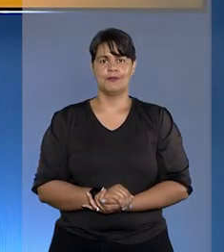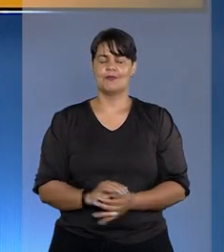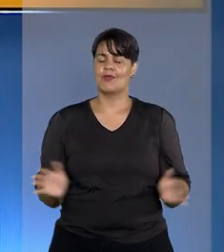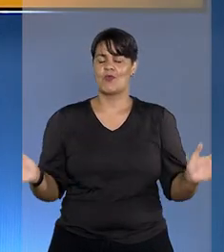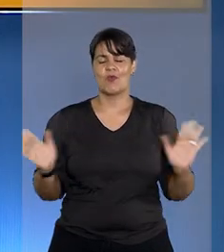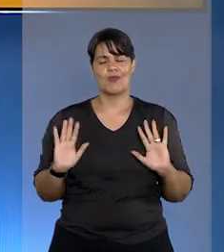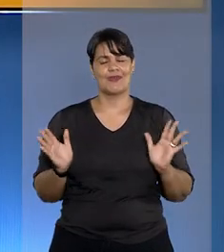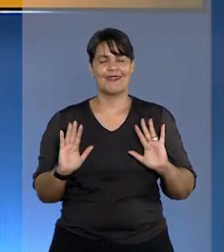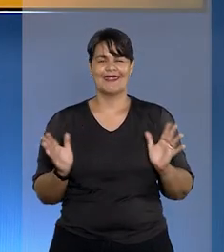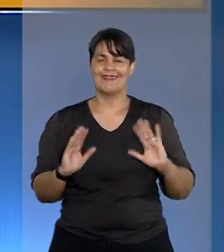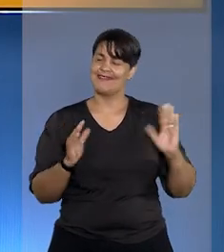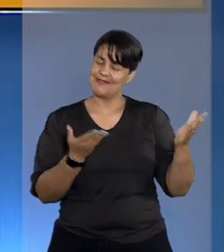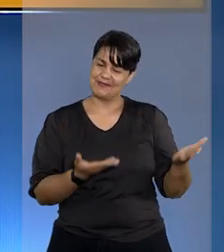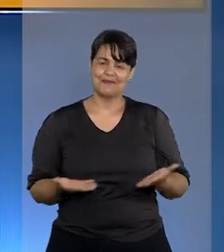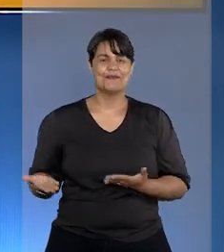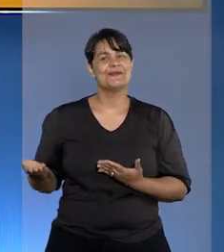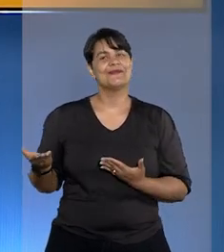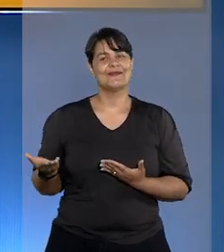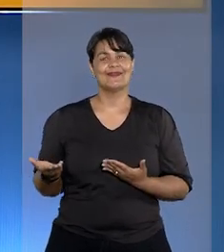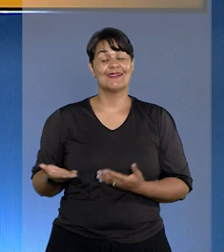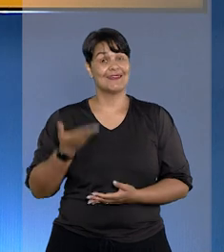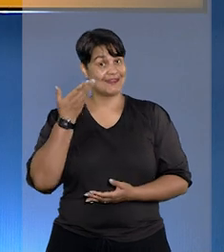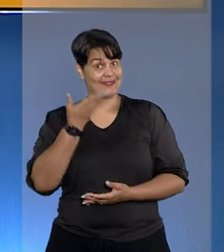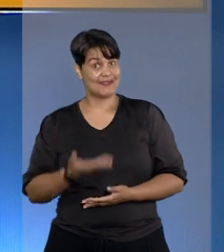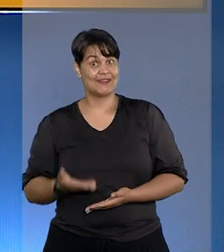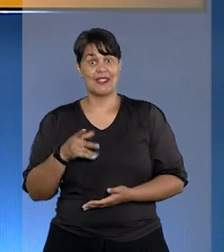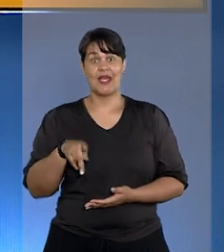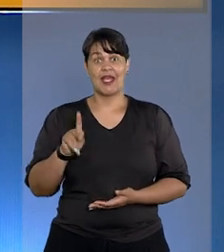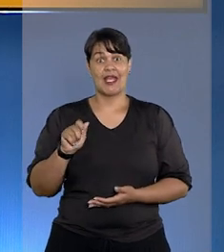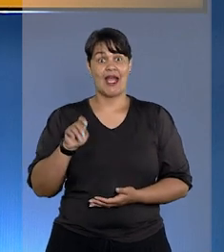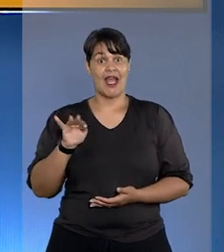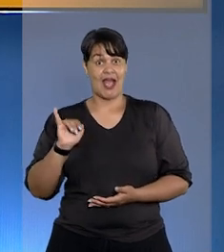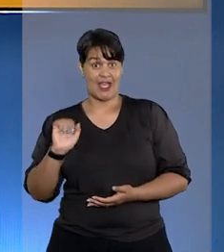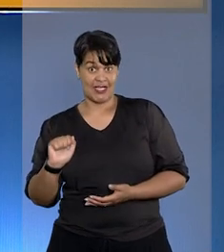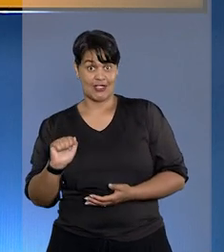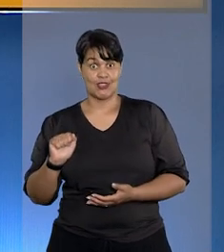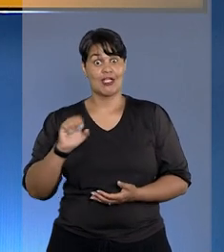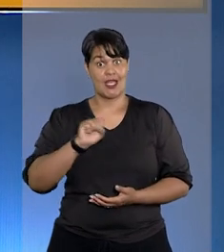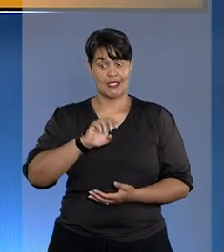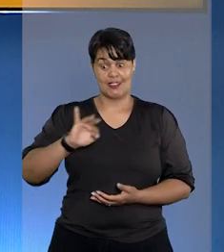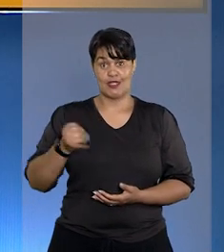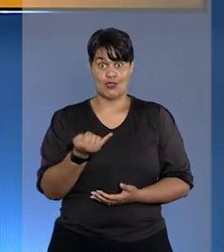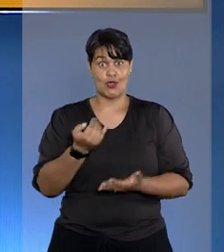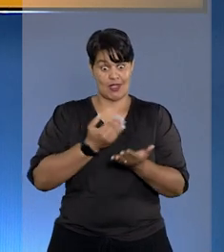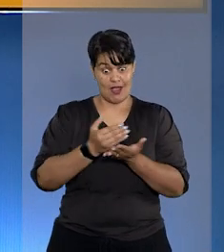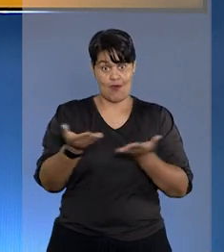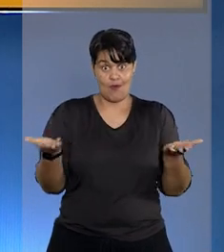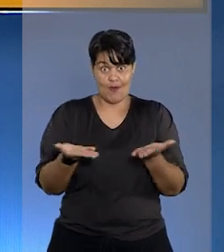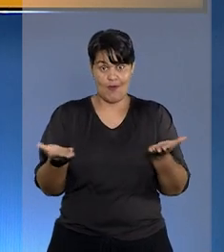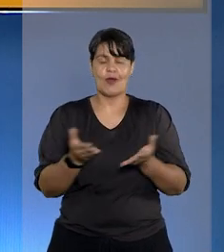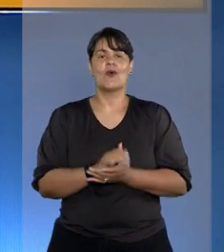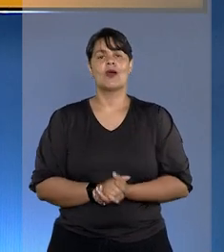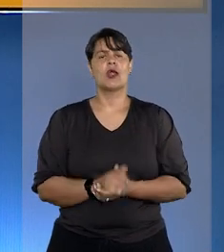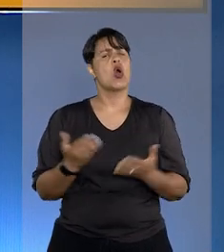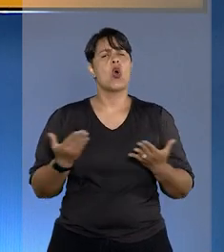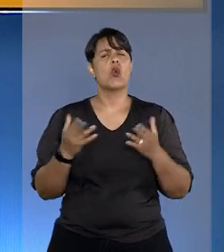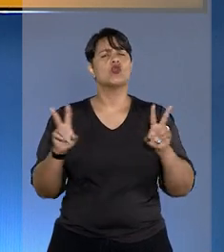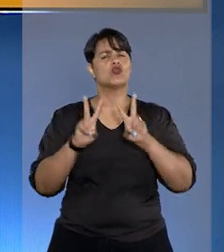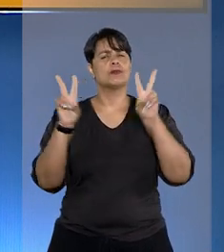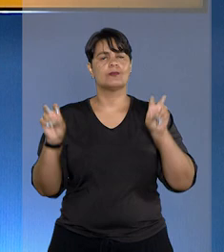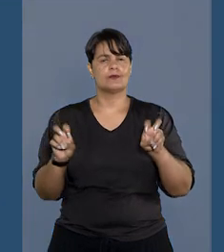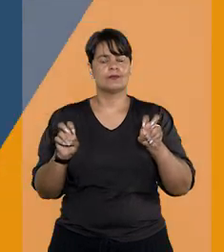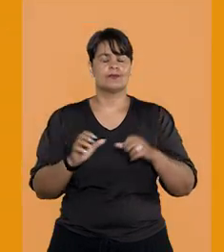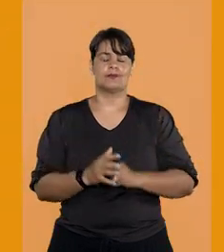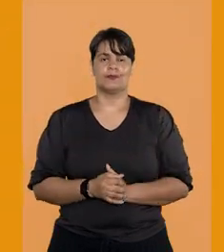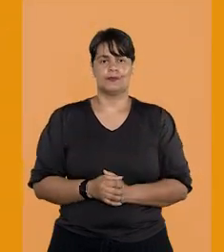Olá, seja muito bem-vindo. Eu sou Kátia Gomes e o STJ Notícias está no ar. No programa de hoje